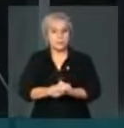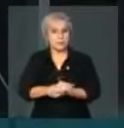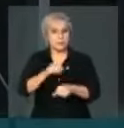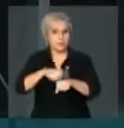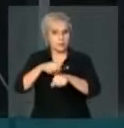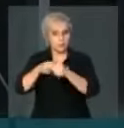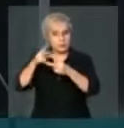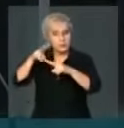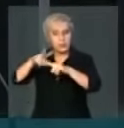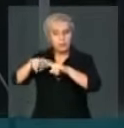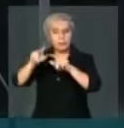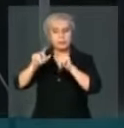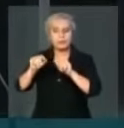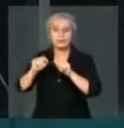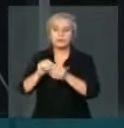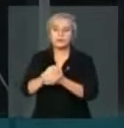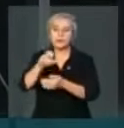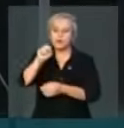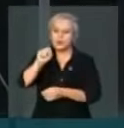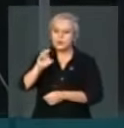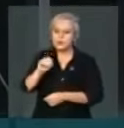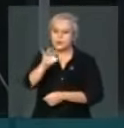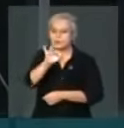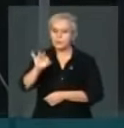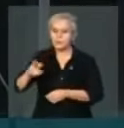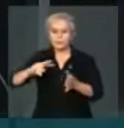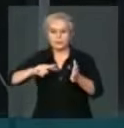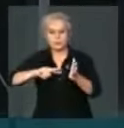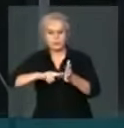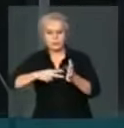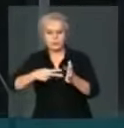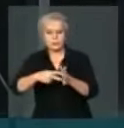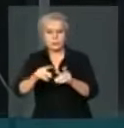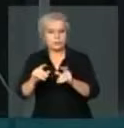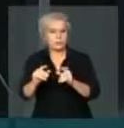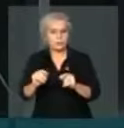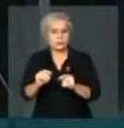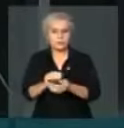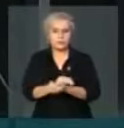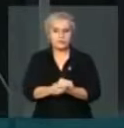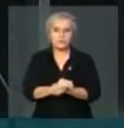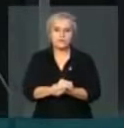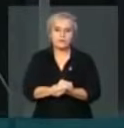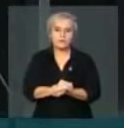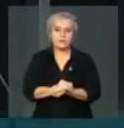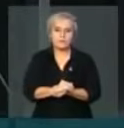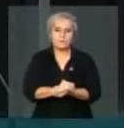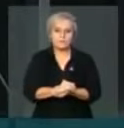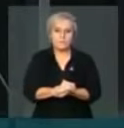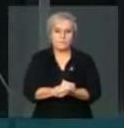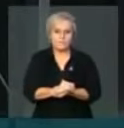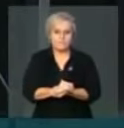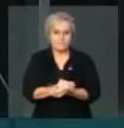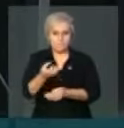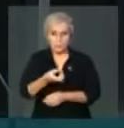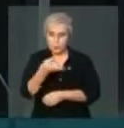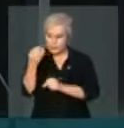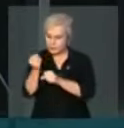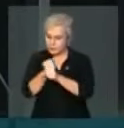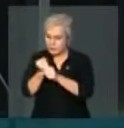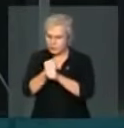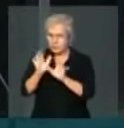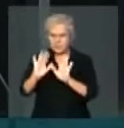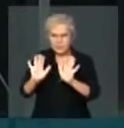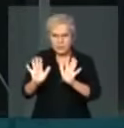pena, a rigor, pode nem representar, do ponto de vista da quantidade de anos,